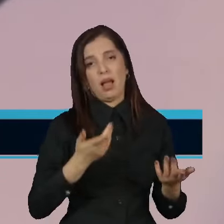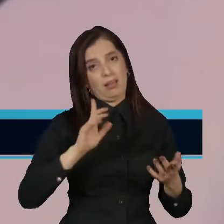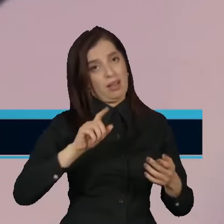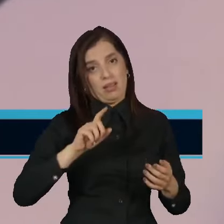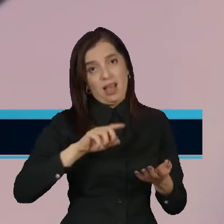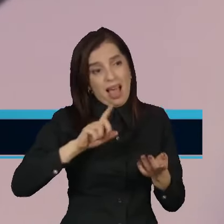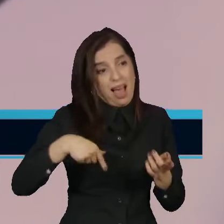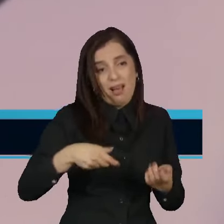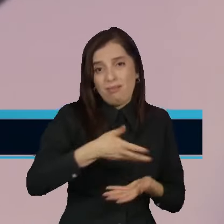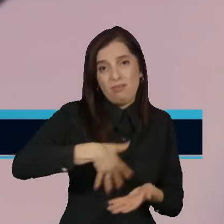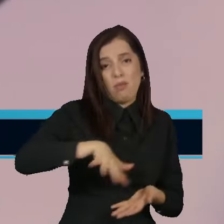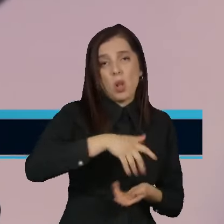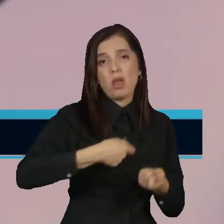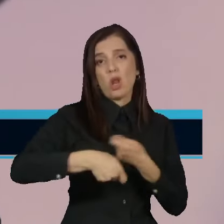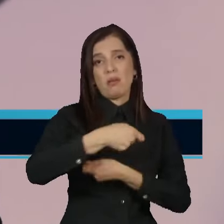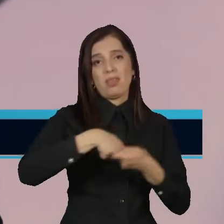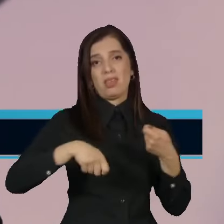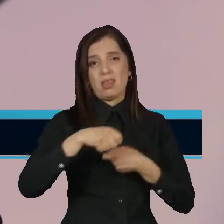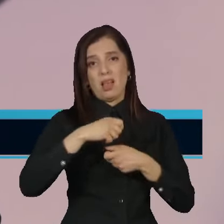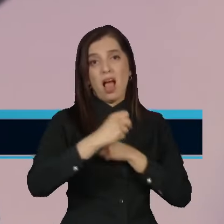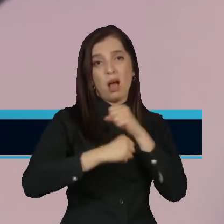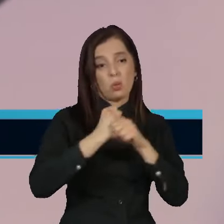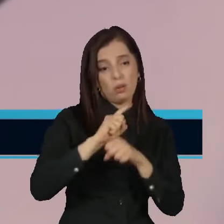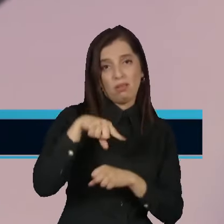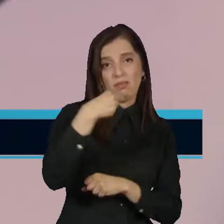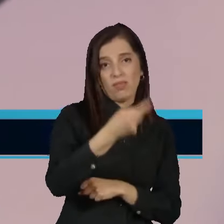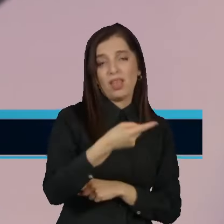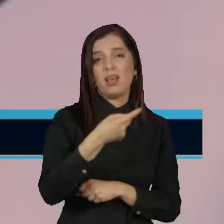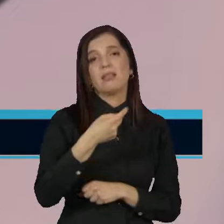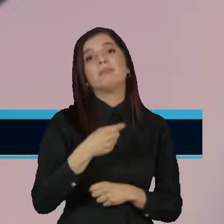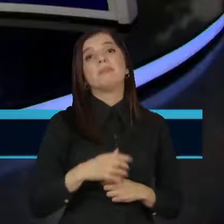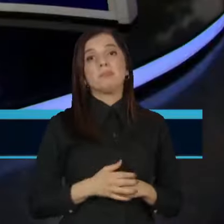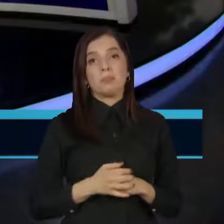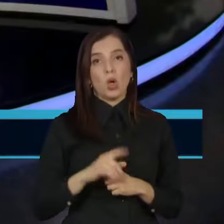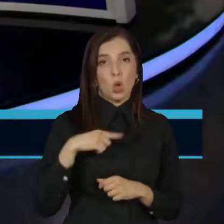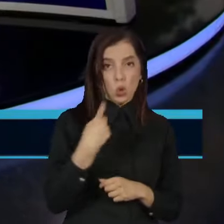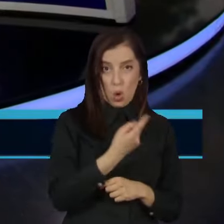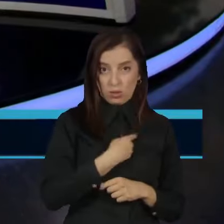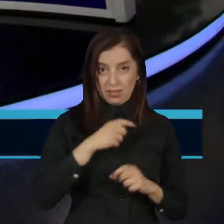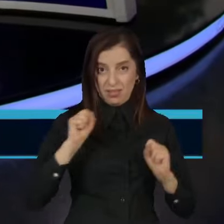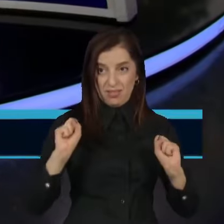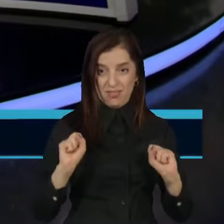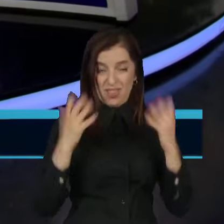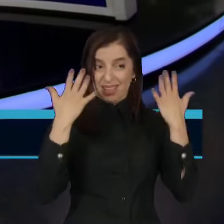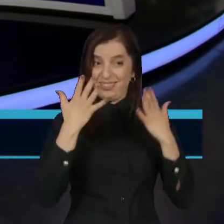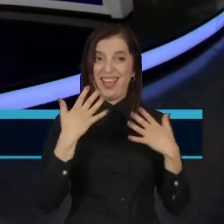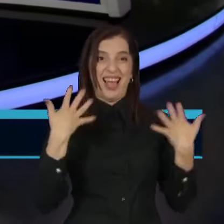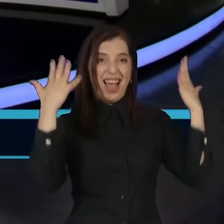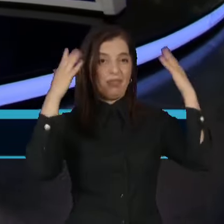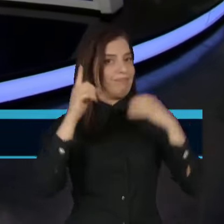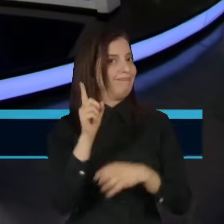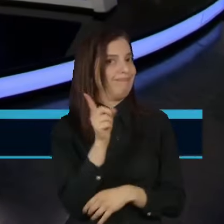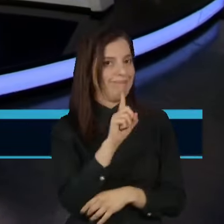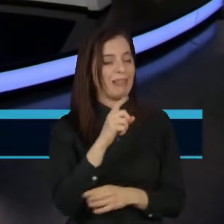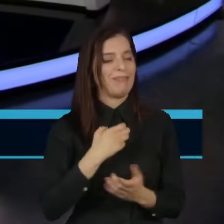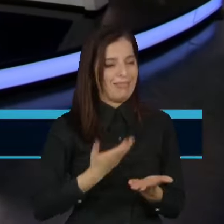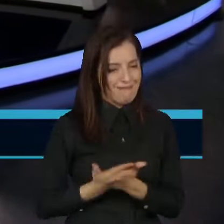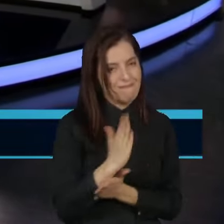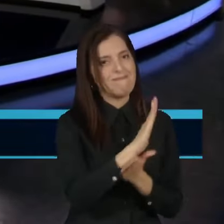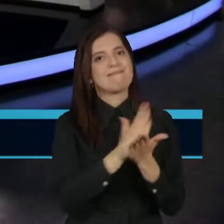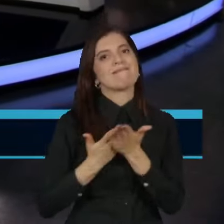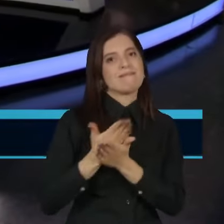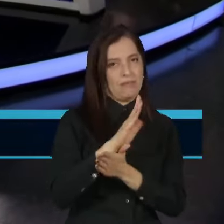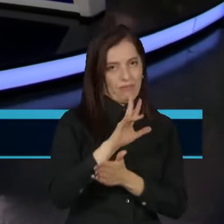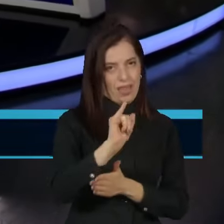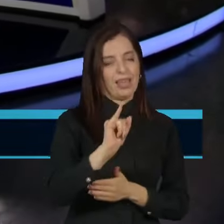gente gostaria de ter ano que vem. Talvez a gente tenha aí um pouco de frustração. Calandra, eu queria falar com você de imigração, que também é uma preocupação